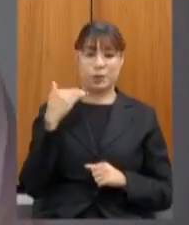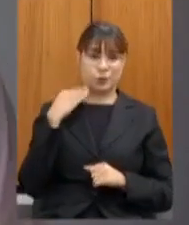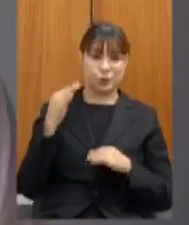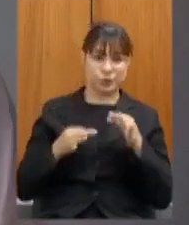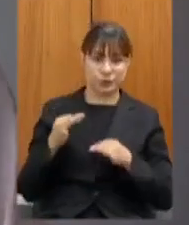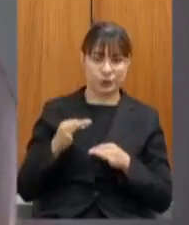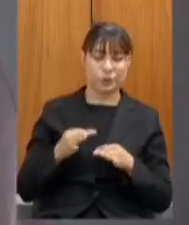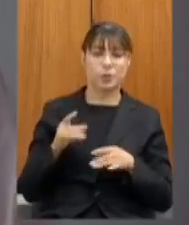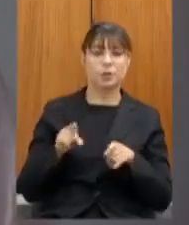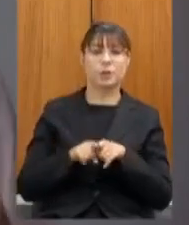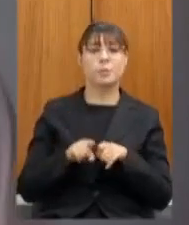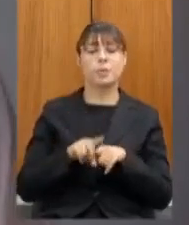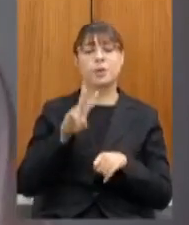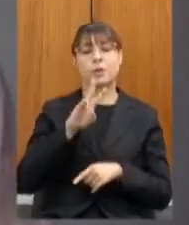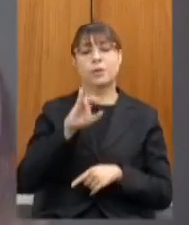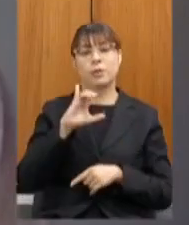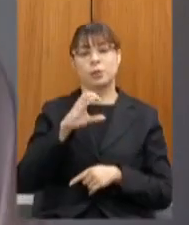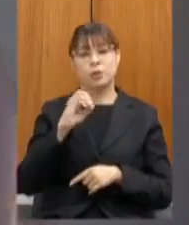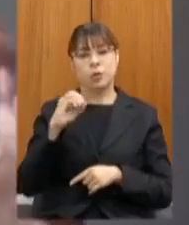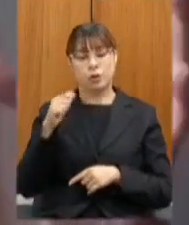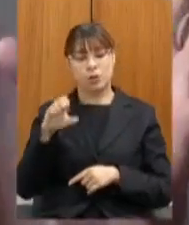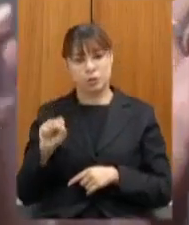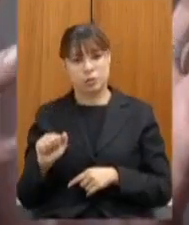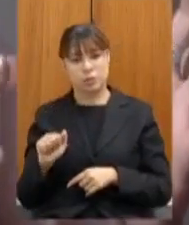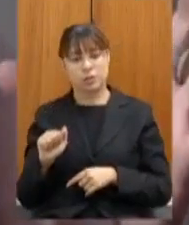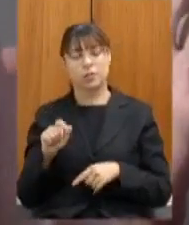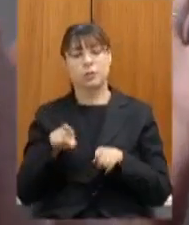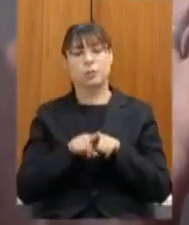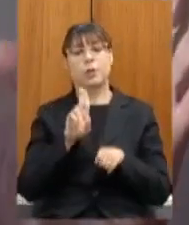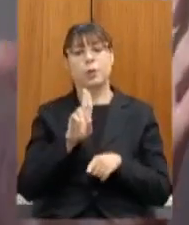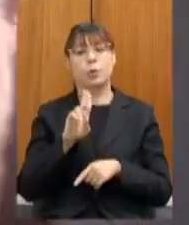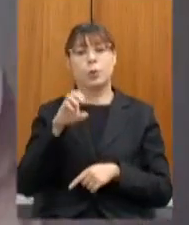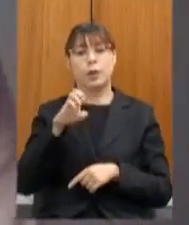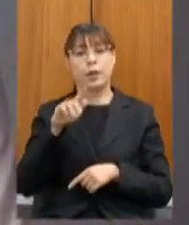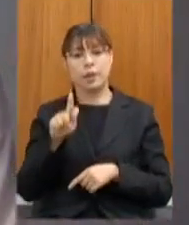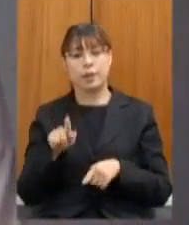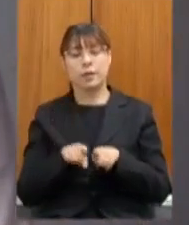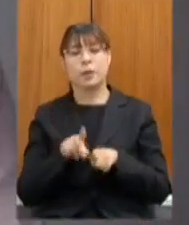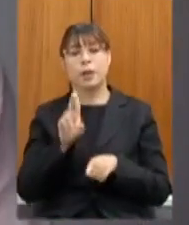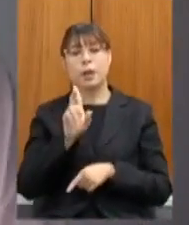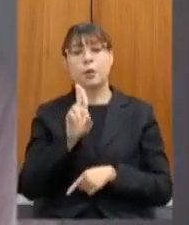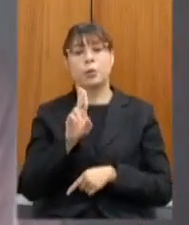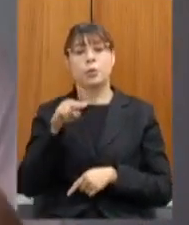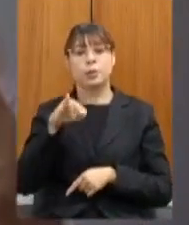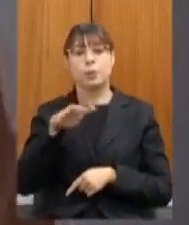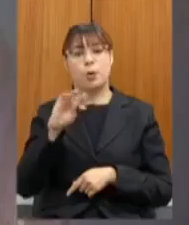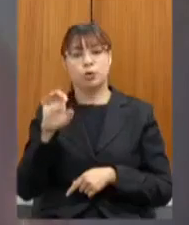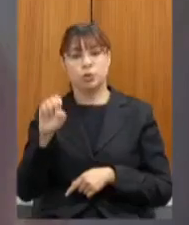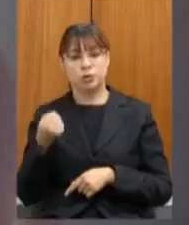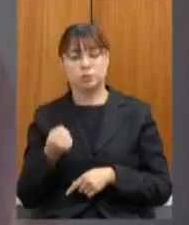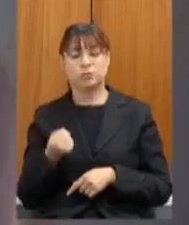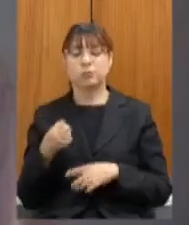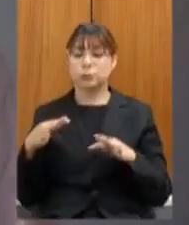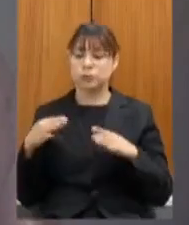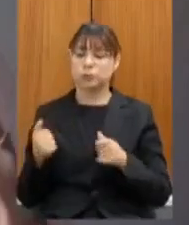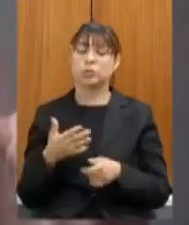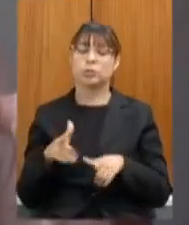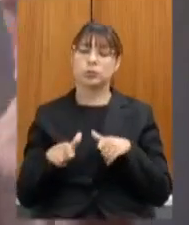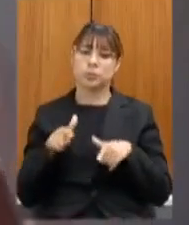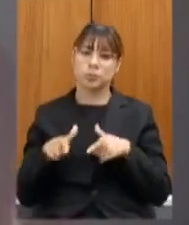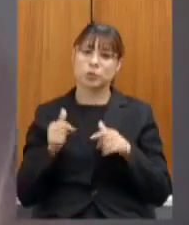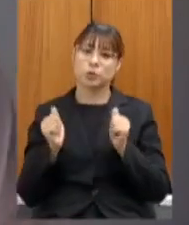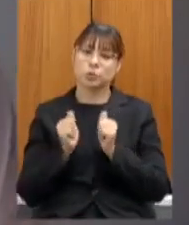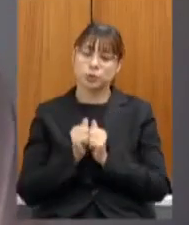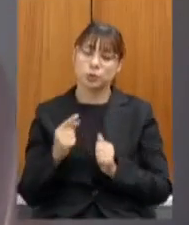Universidade Federal de Viçosa a UENG e a Unimontes que estão nesse processo integralmente desde o início e as demais universidades também que